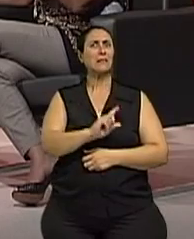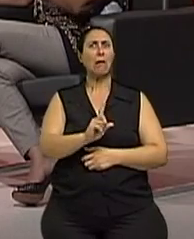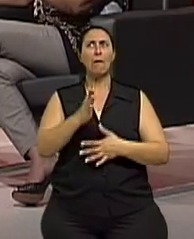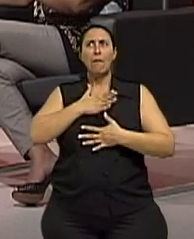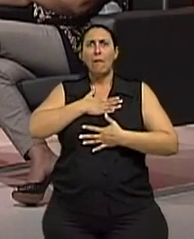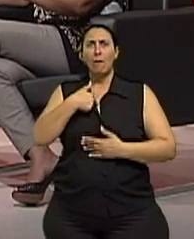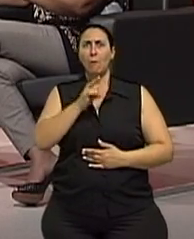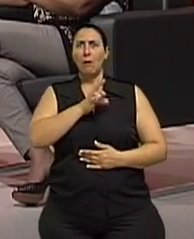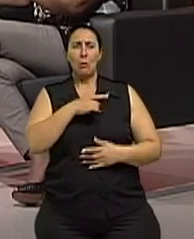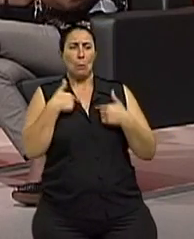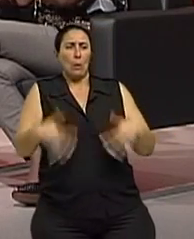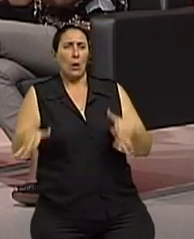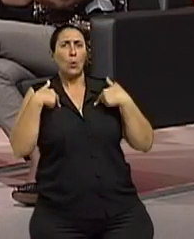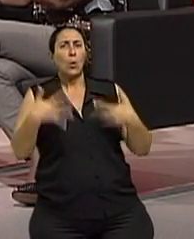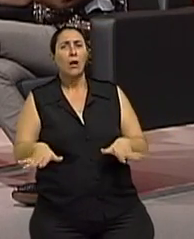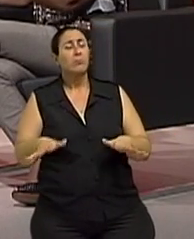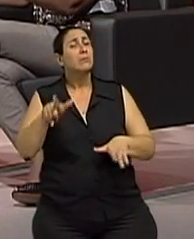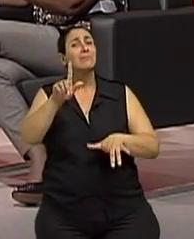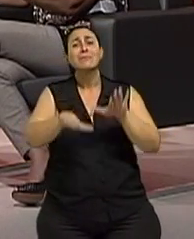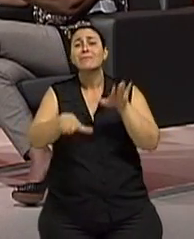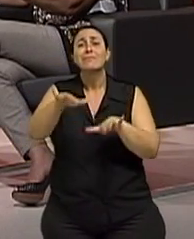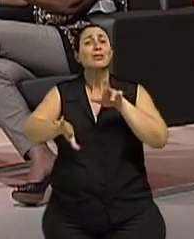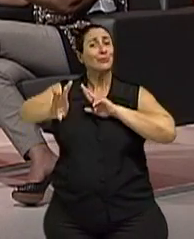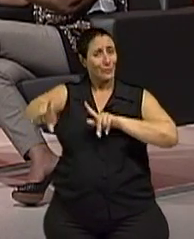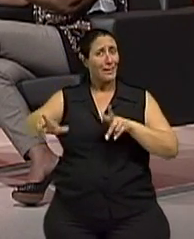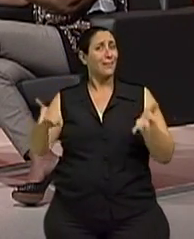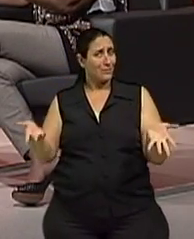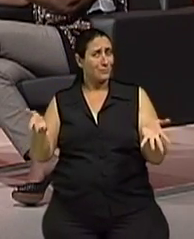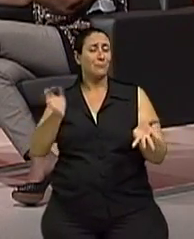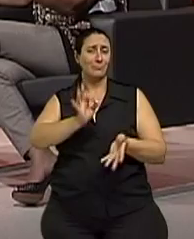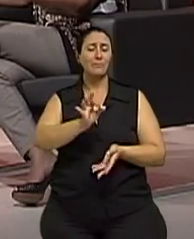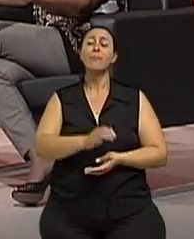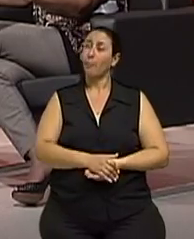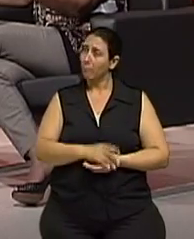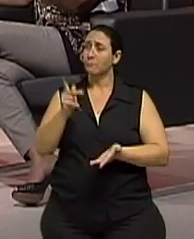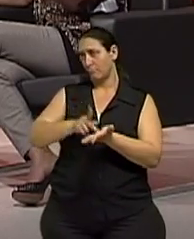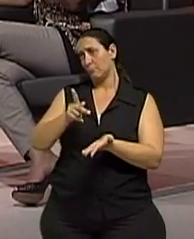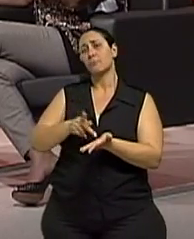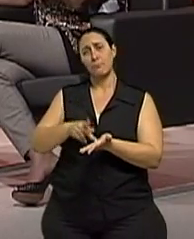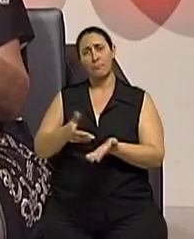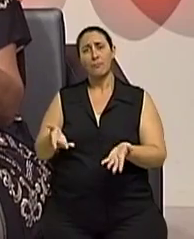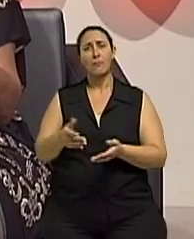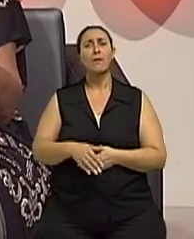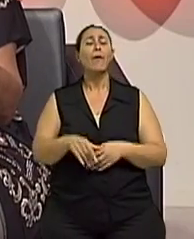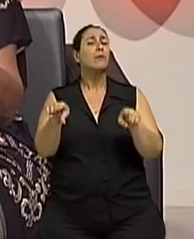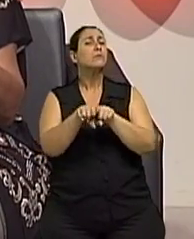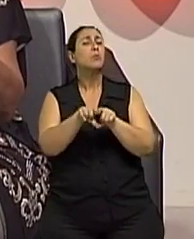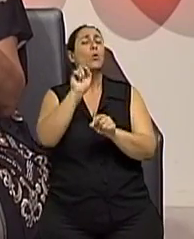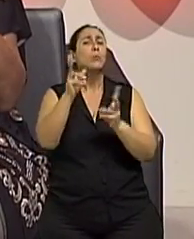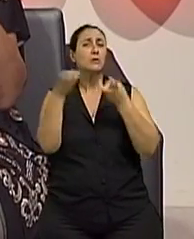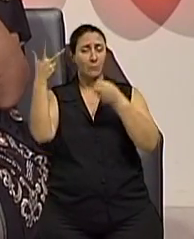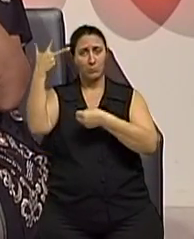Ai, eu tenho medo da prótese, não quero. Mas talvez no caso dele não seja essa, né? É. evidente. Sim. E que pode se fazer em